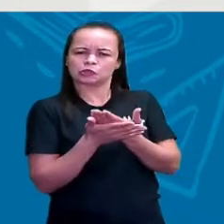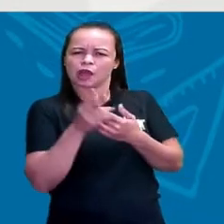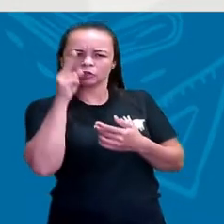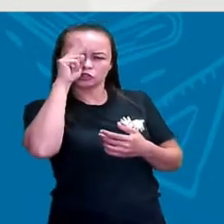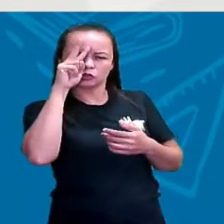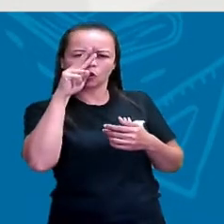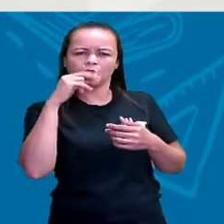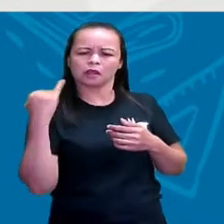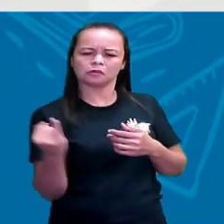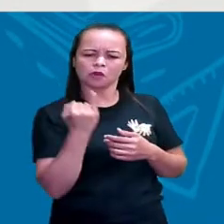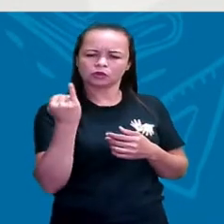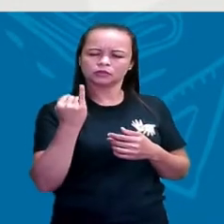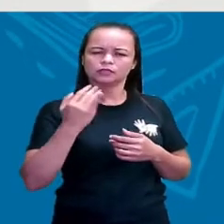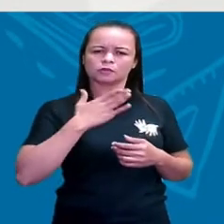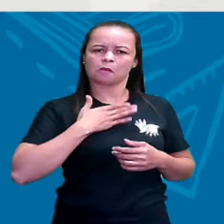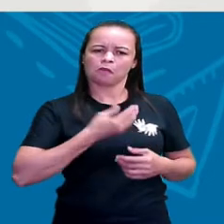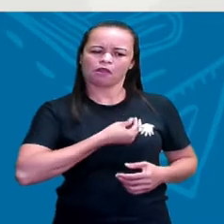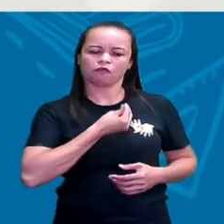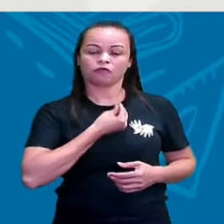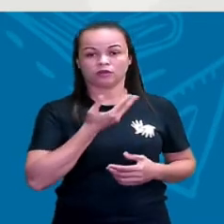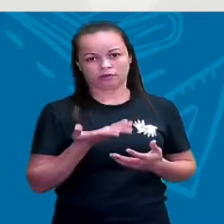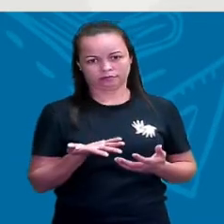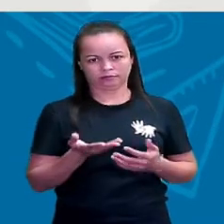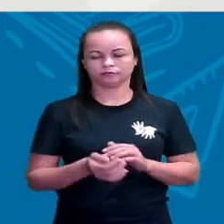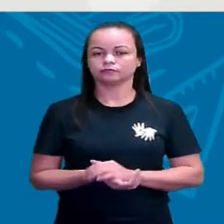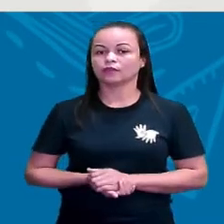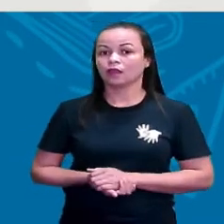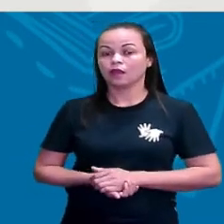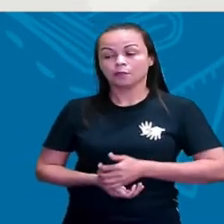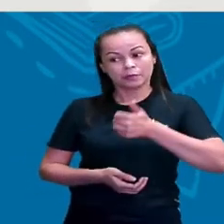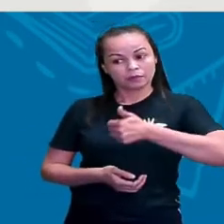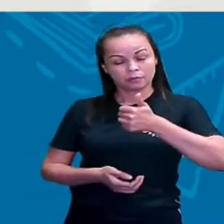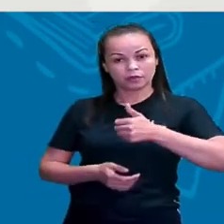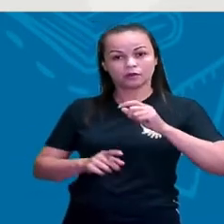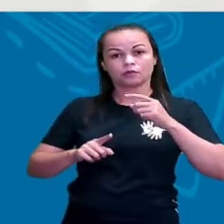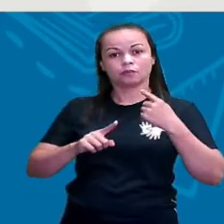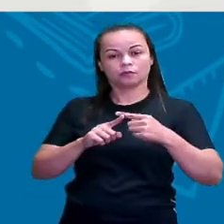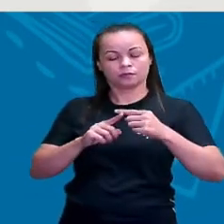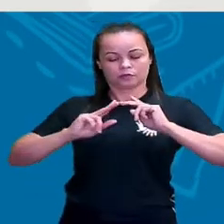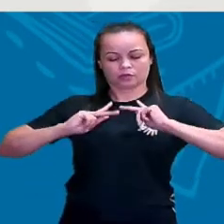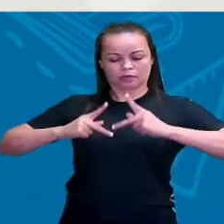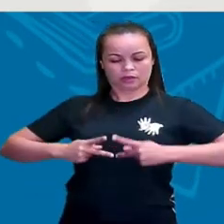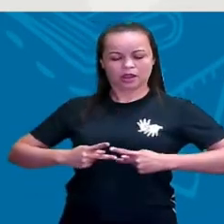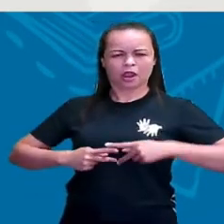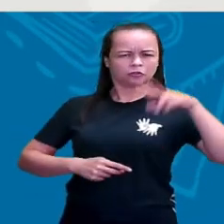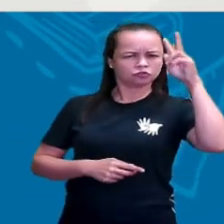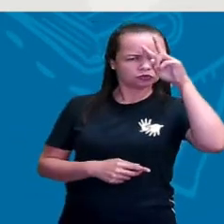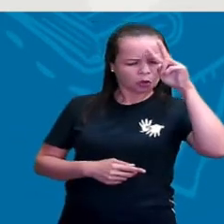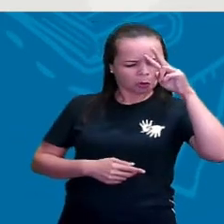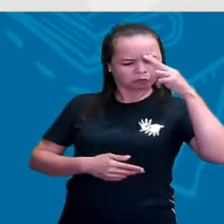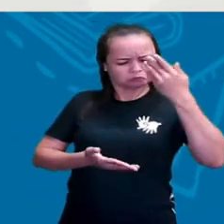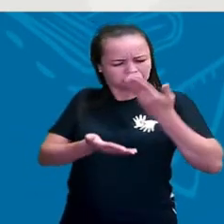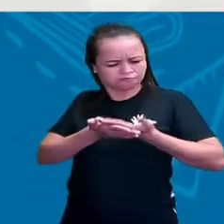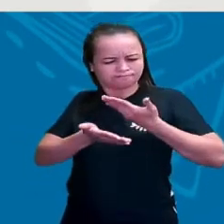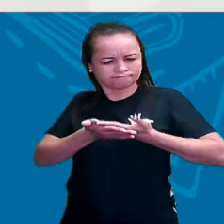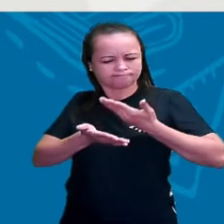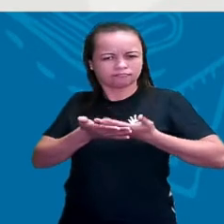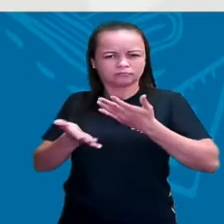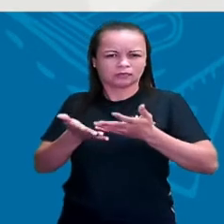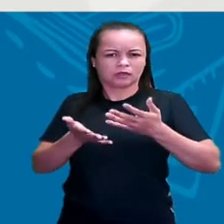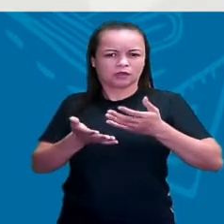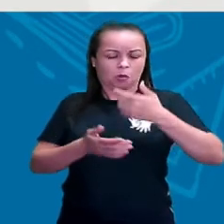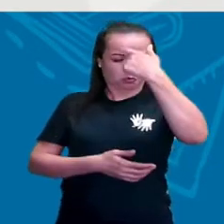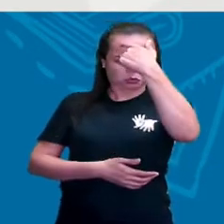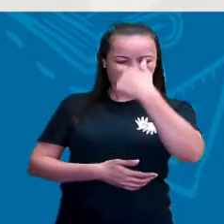importância disso pra minha vida? Primeiro, porque o ser humano, ele é histórico, gente. O sujeito da ciência, a